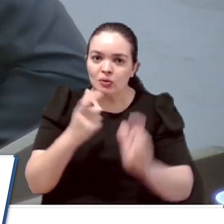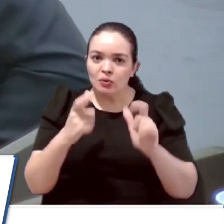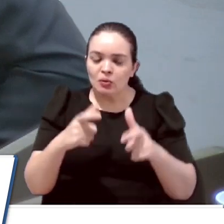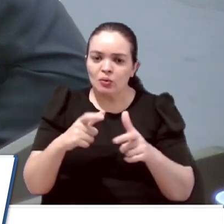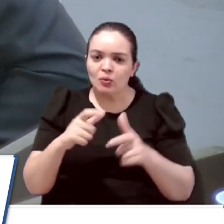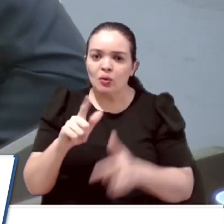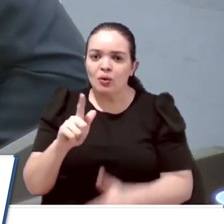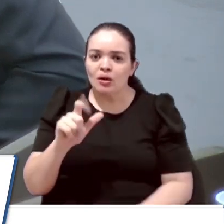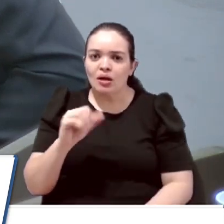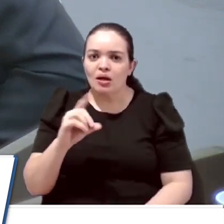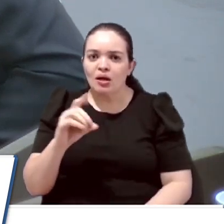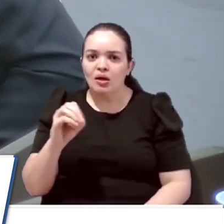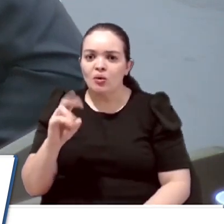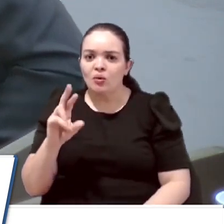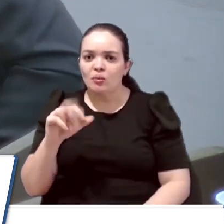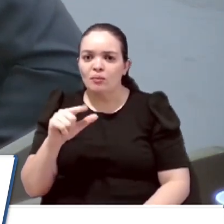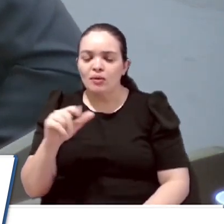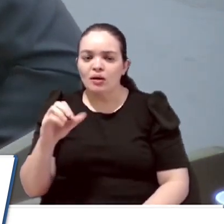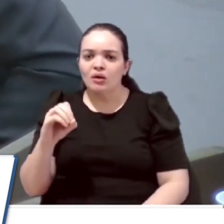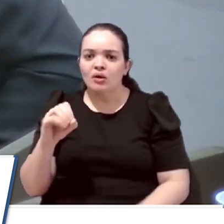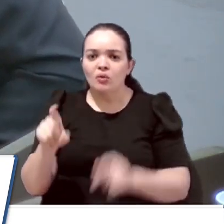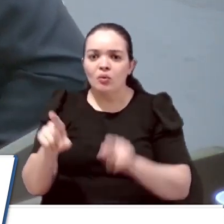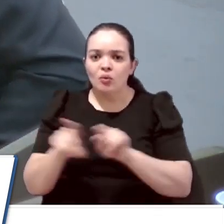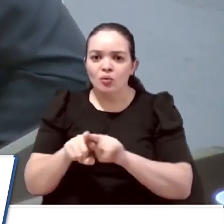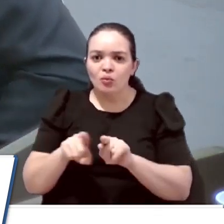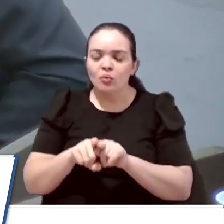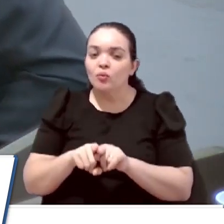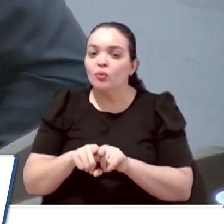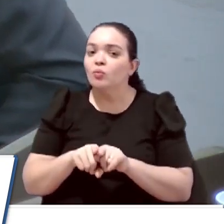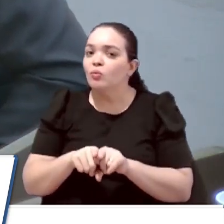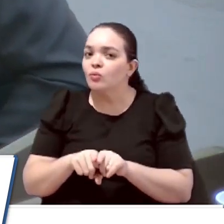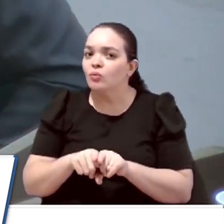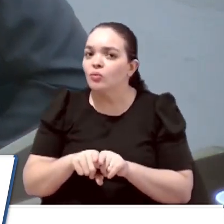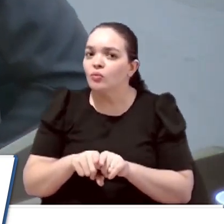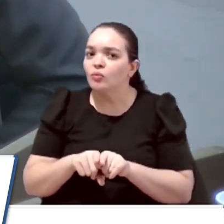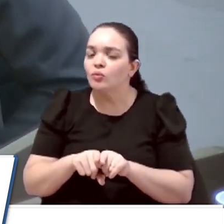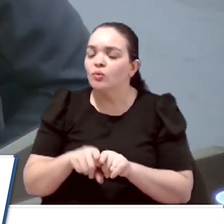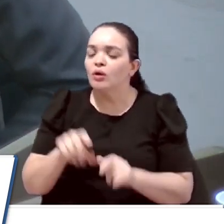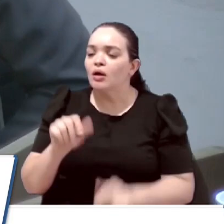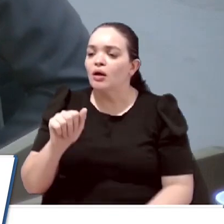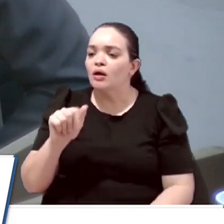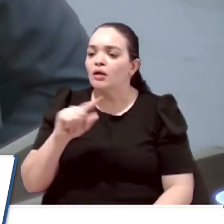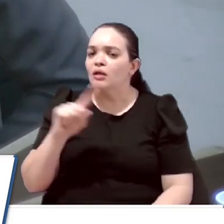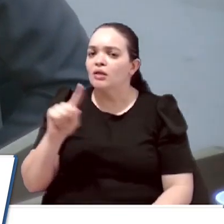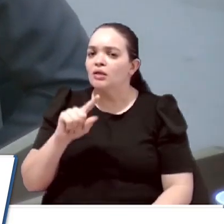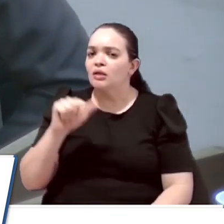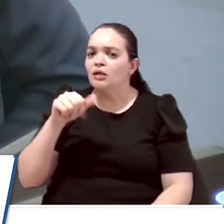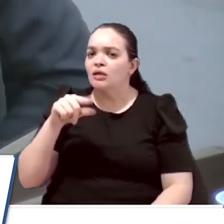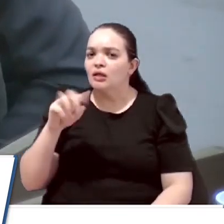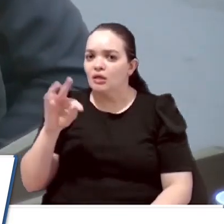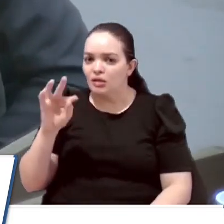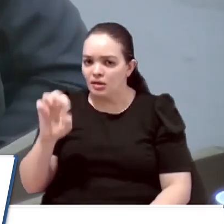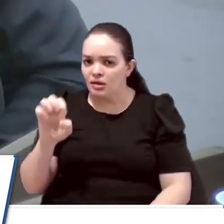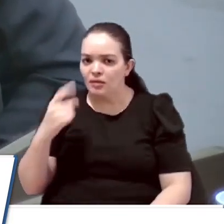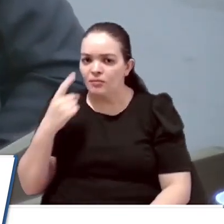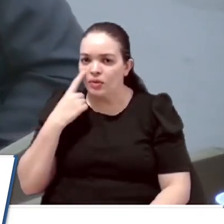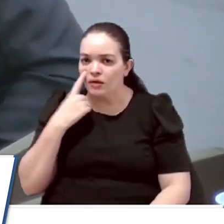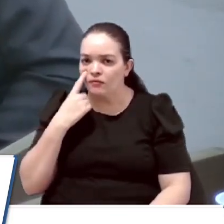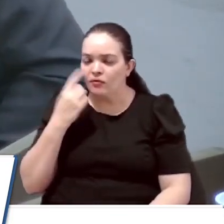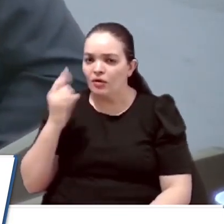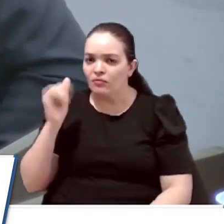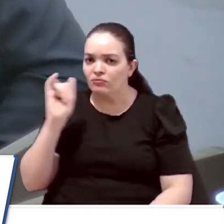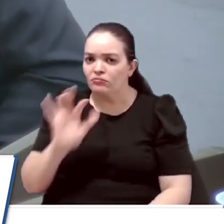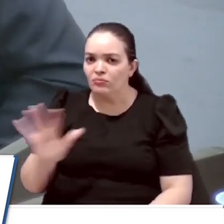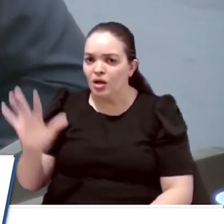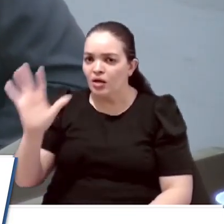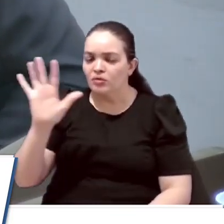e também é o caso lá do Zanetti. eu puder colocar, até